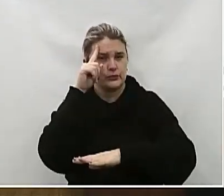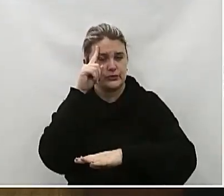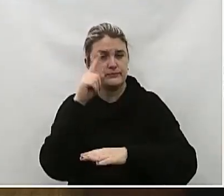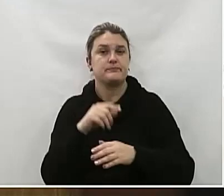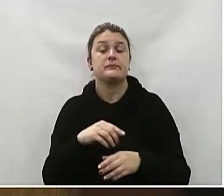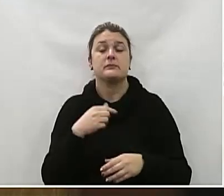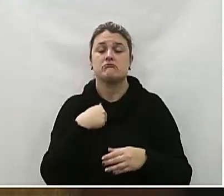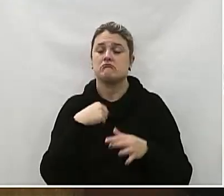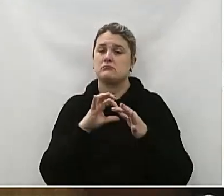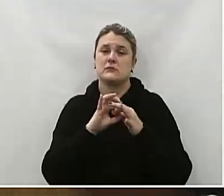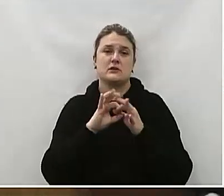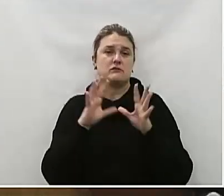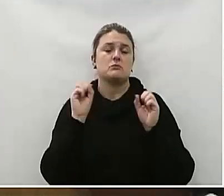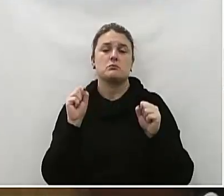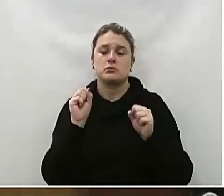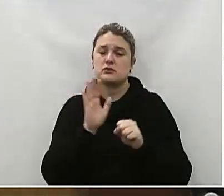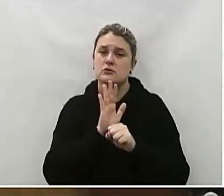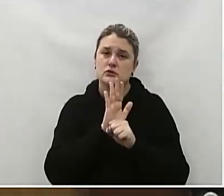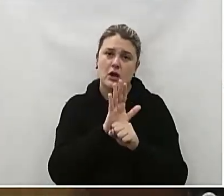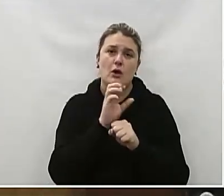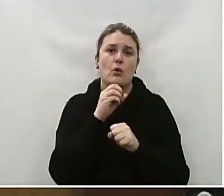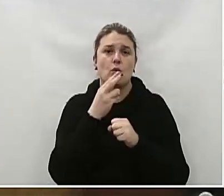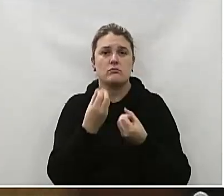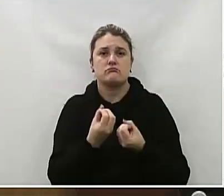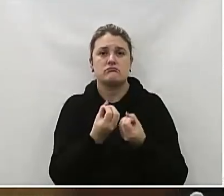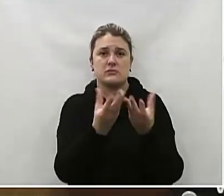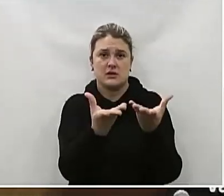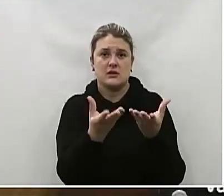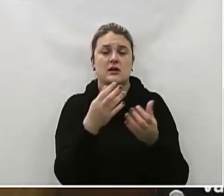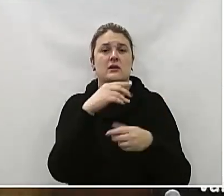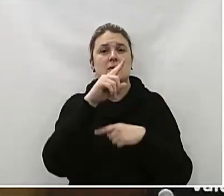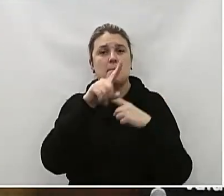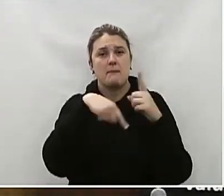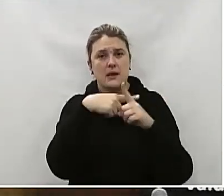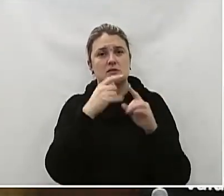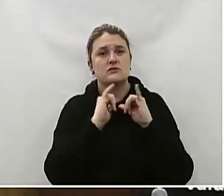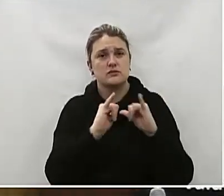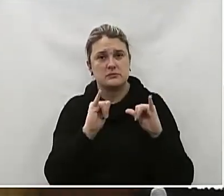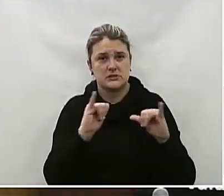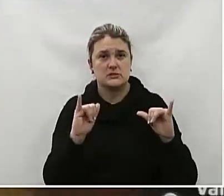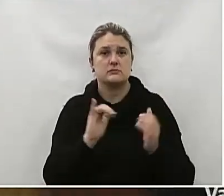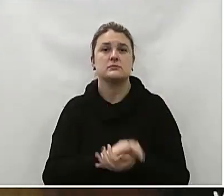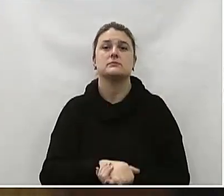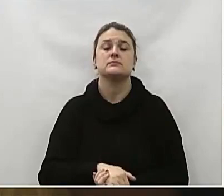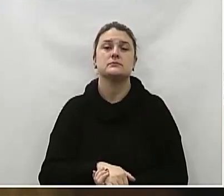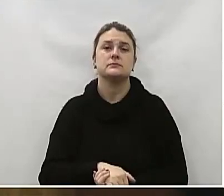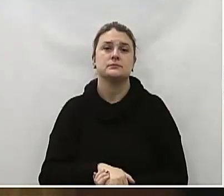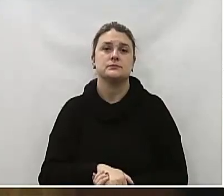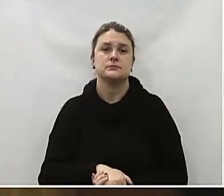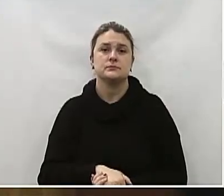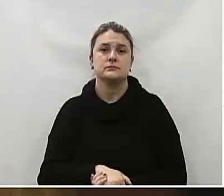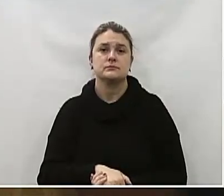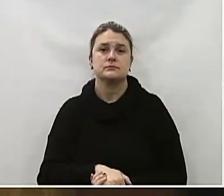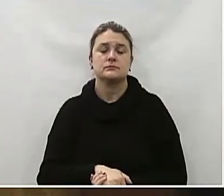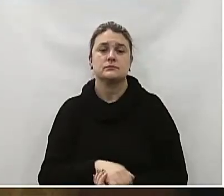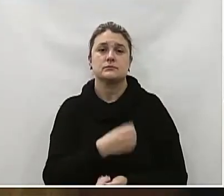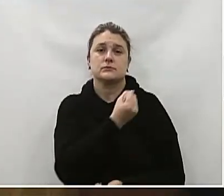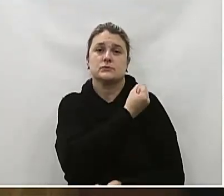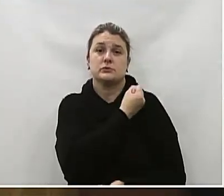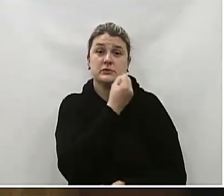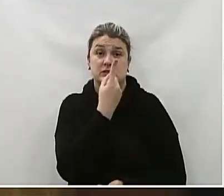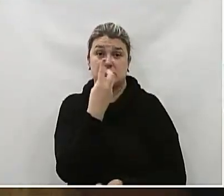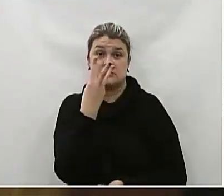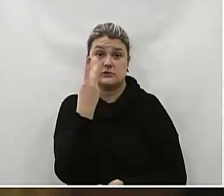Fico à disposição para colaborar ou fornecer informações adicionais caso necessário Número